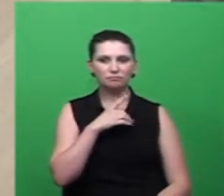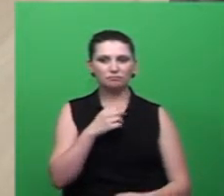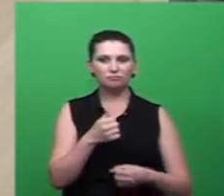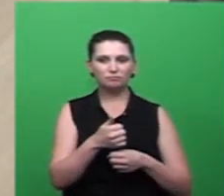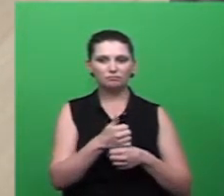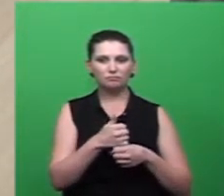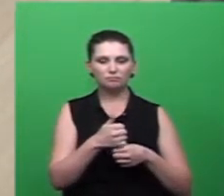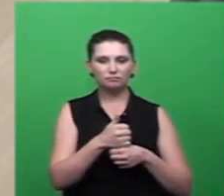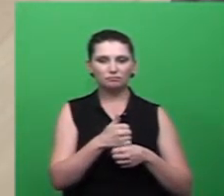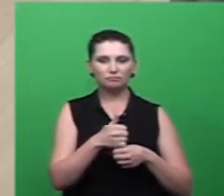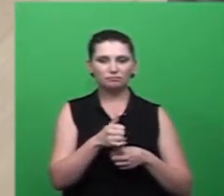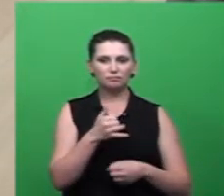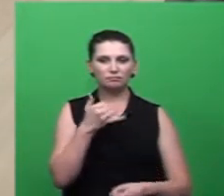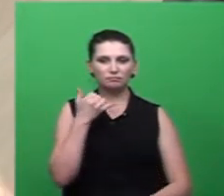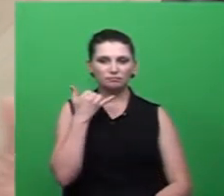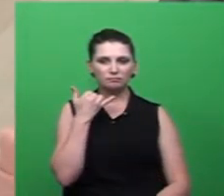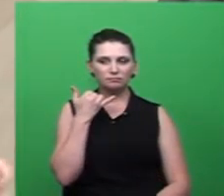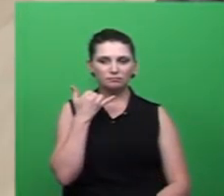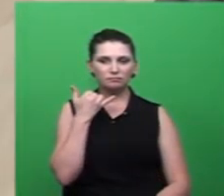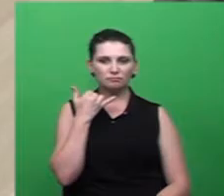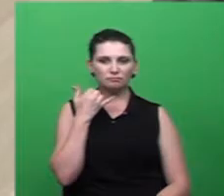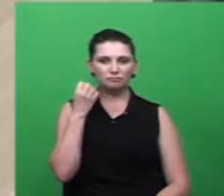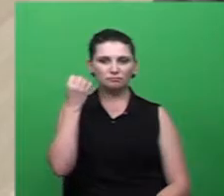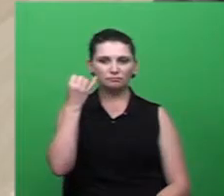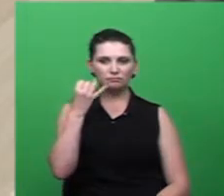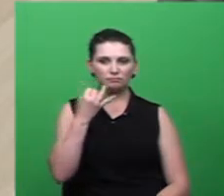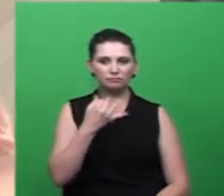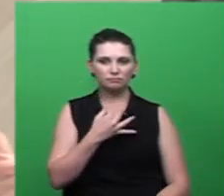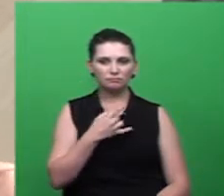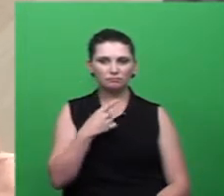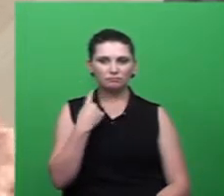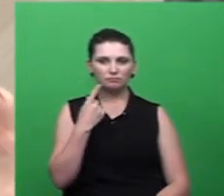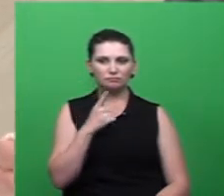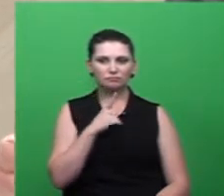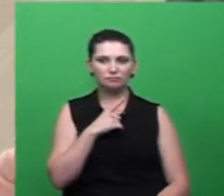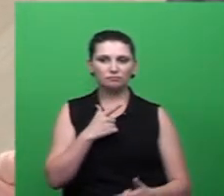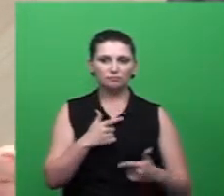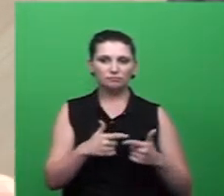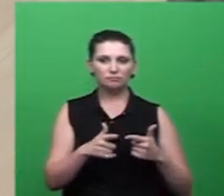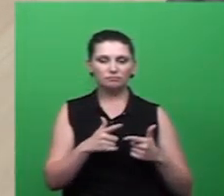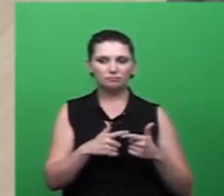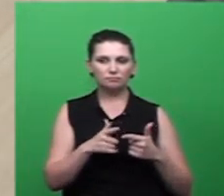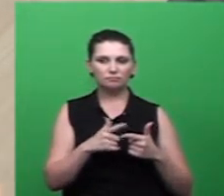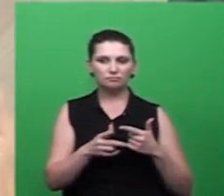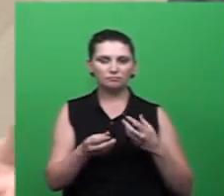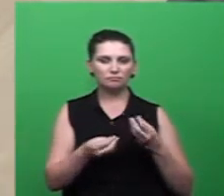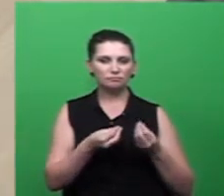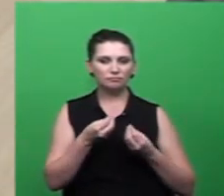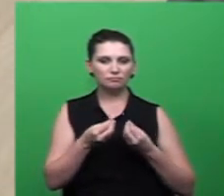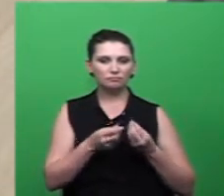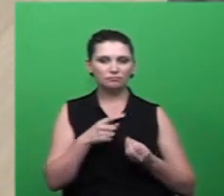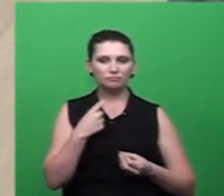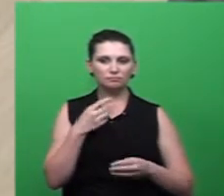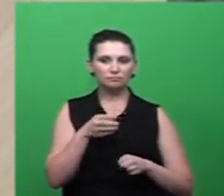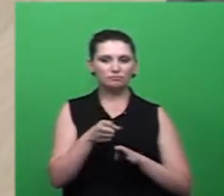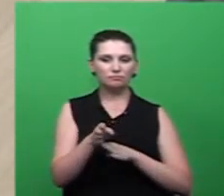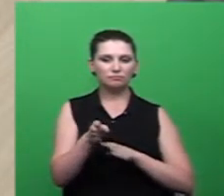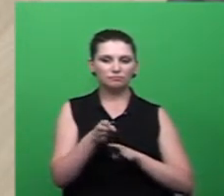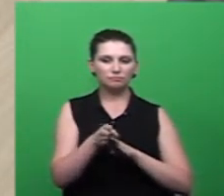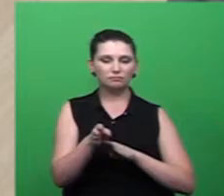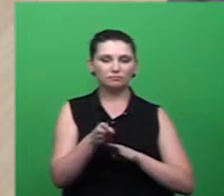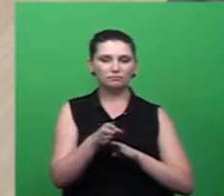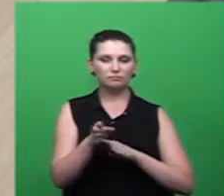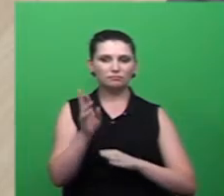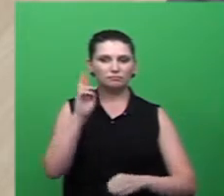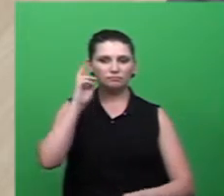contato conosco dizendo justamente isso a gente tem um problema aqui como é que a gente vai orientar os alunos nesse